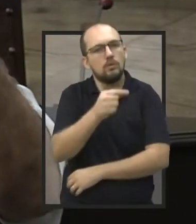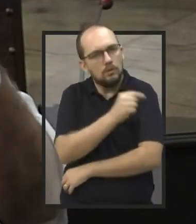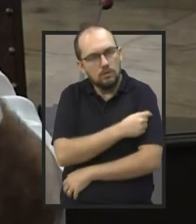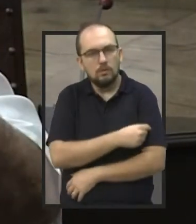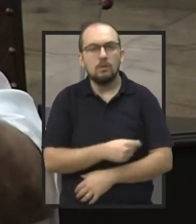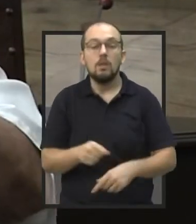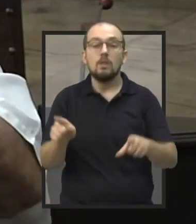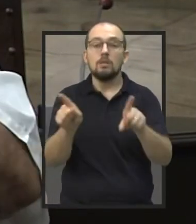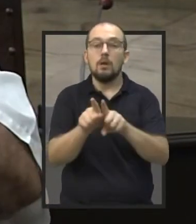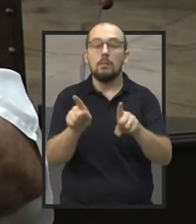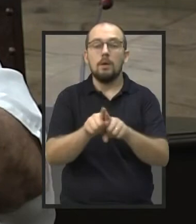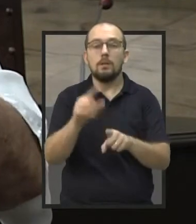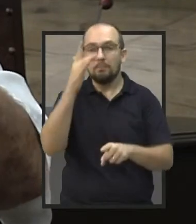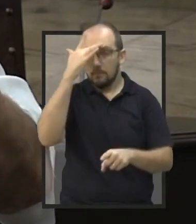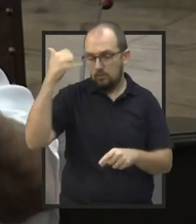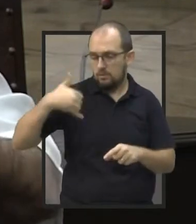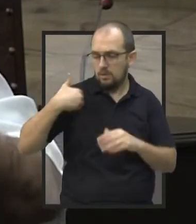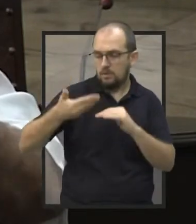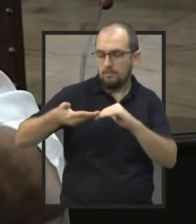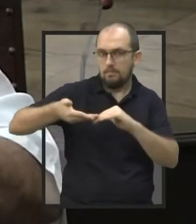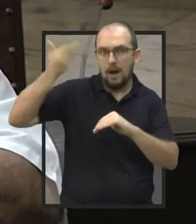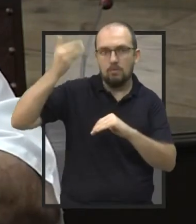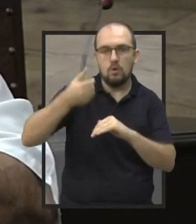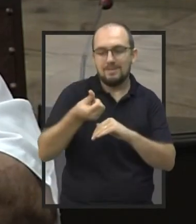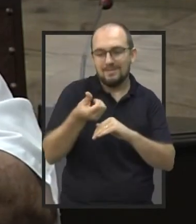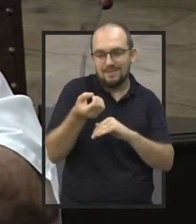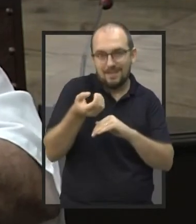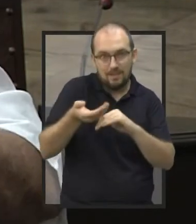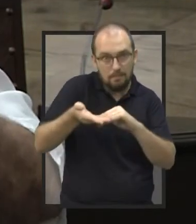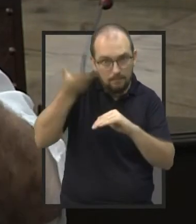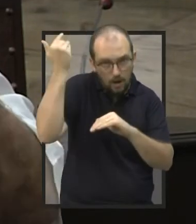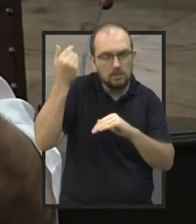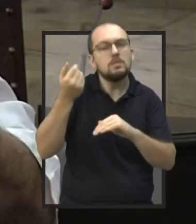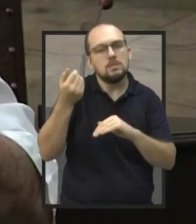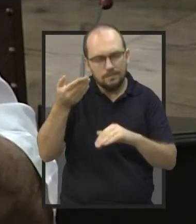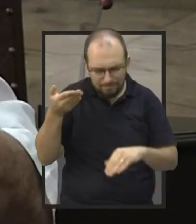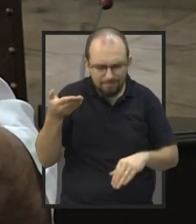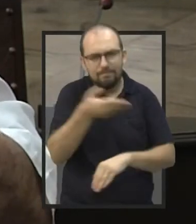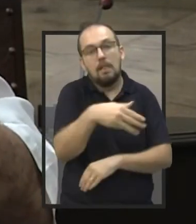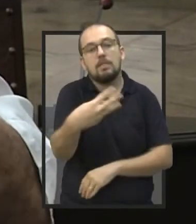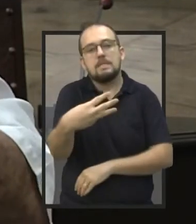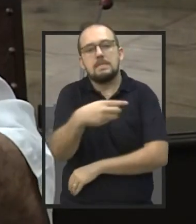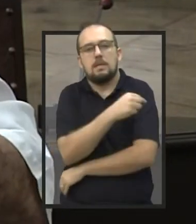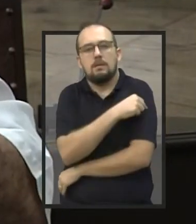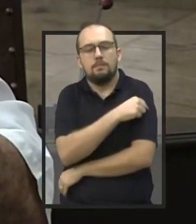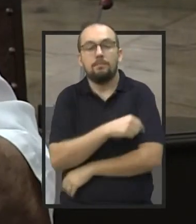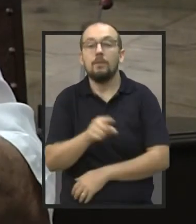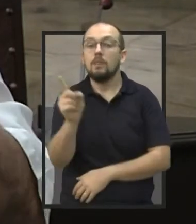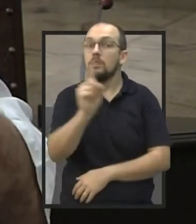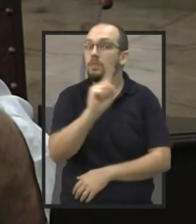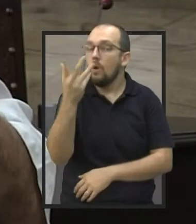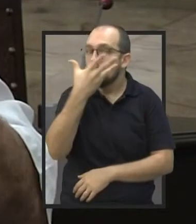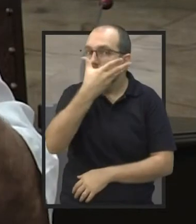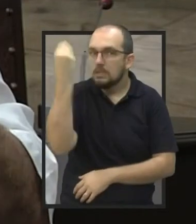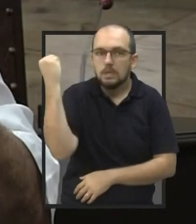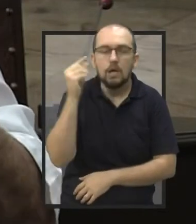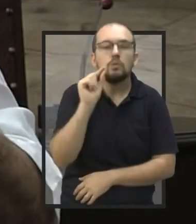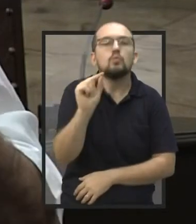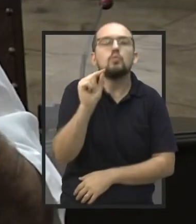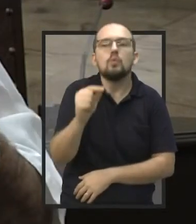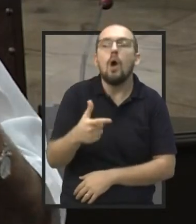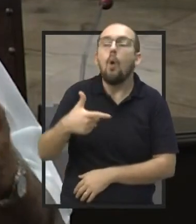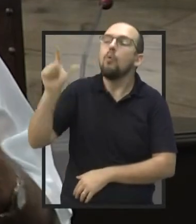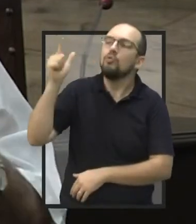E as pessoas que estão acima de 60 anos, que vão tomar a dose de reforço. E não se esquecer, principalmente, das outras